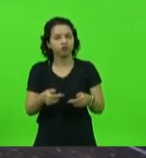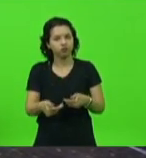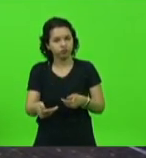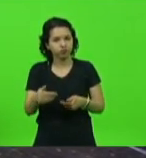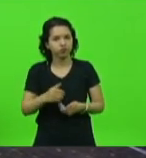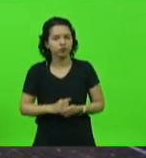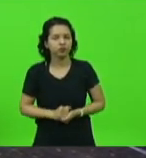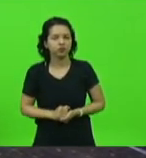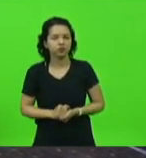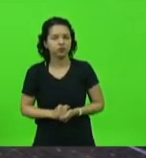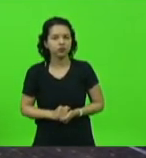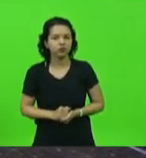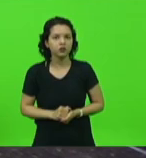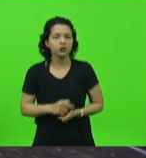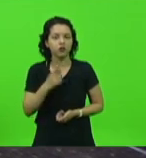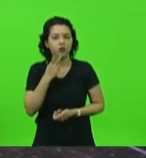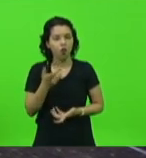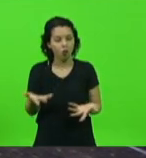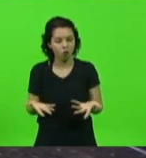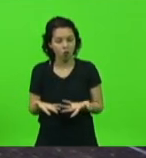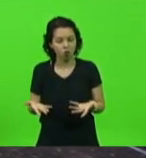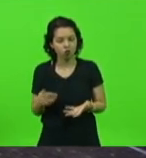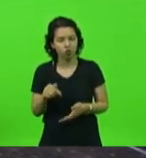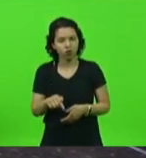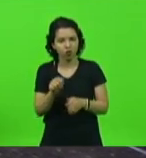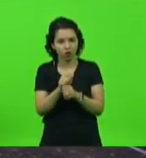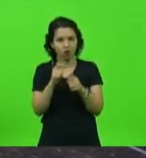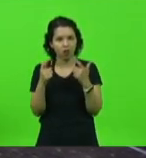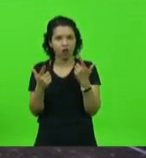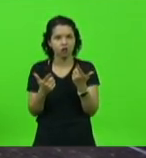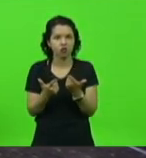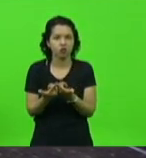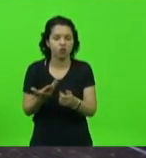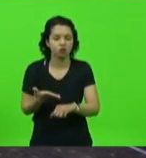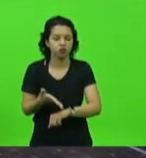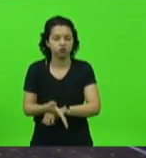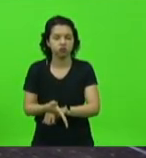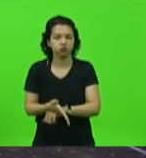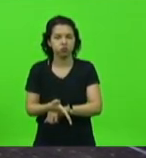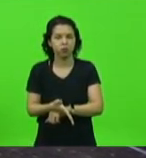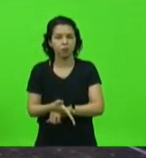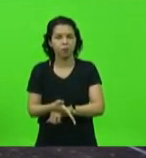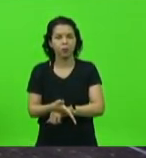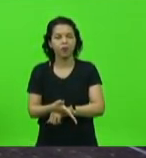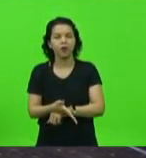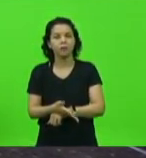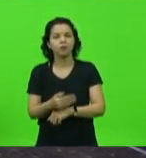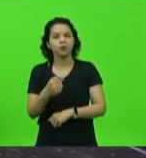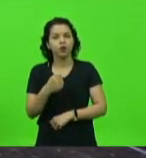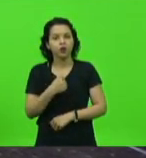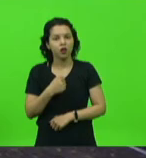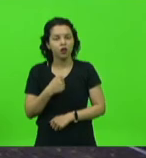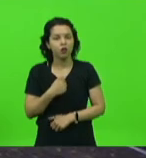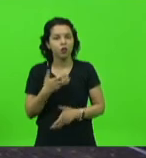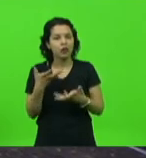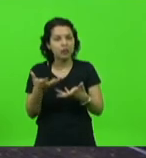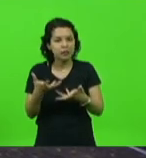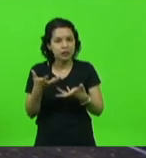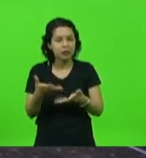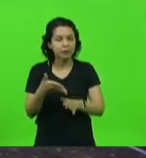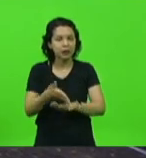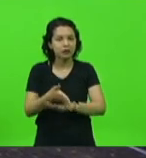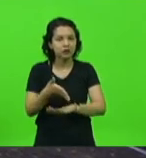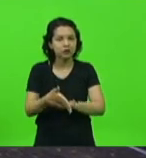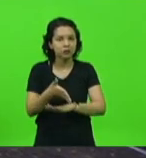quando eu cheguei nessa casa, uma das coisas que eu fiz questão de participar